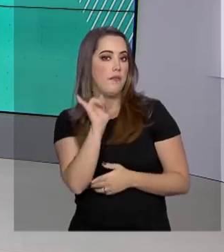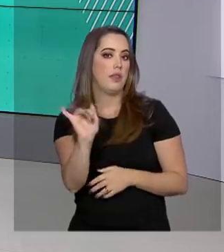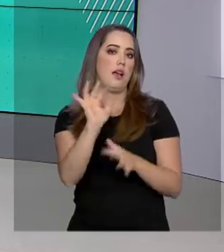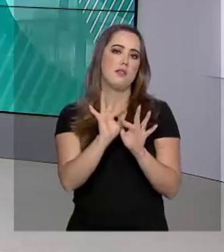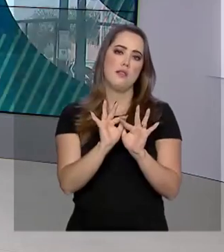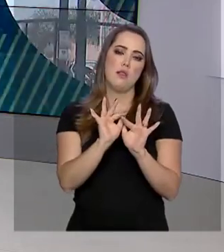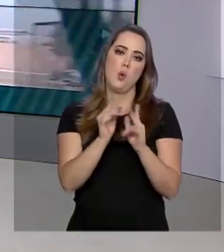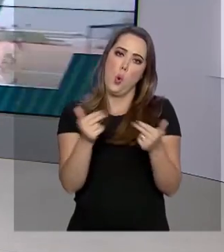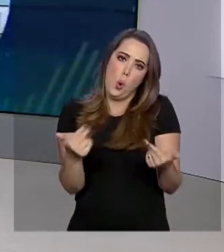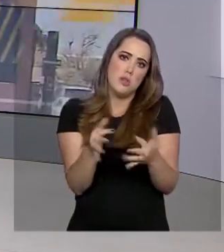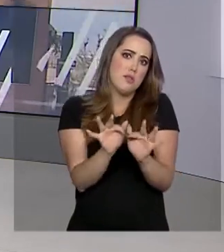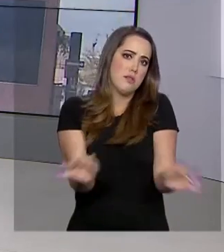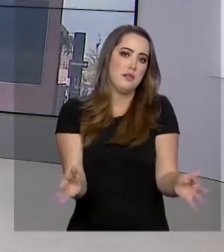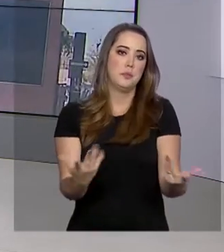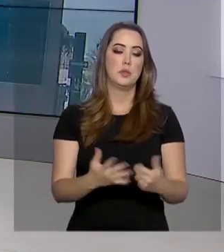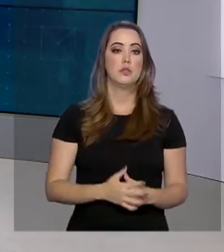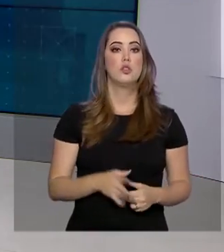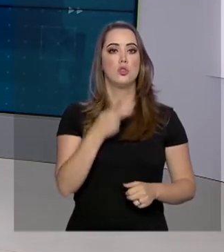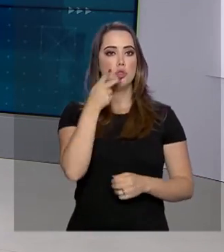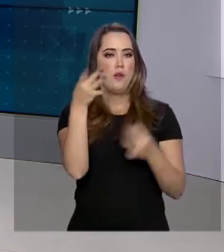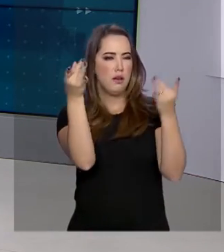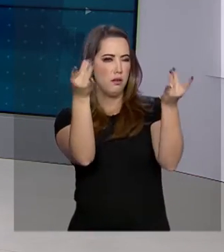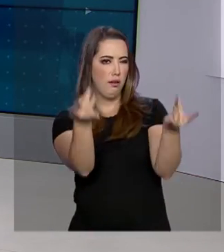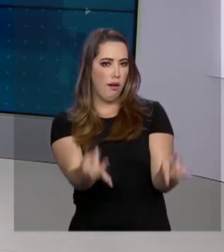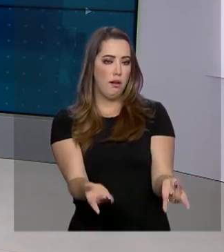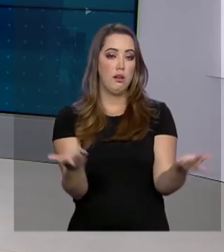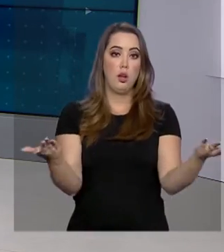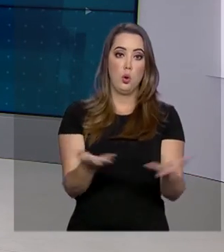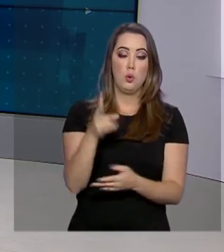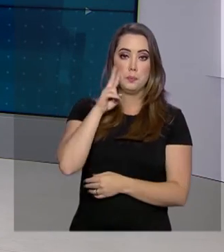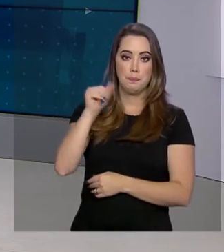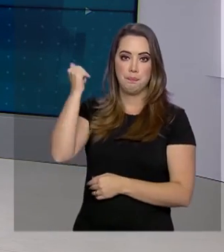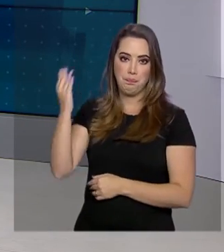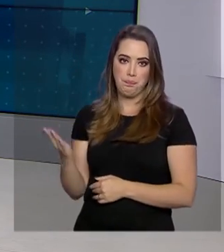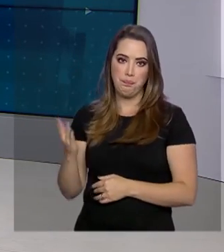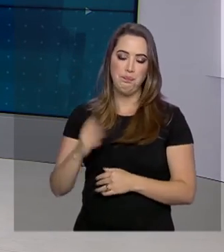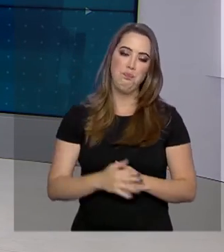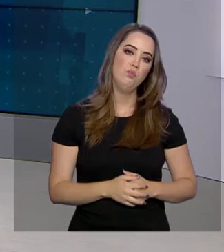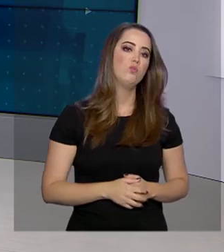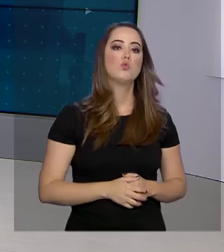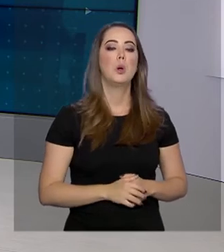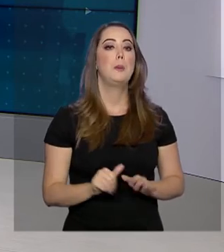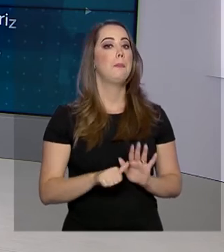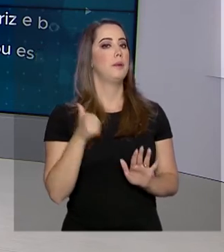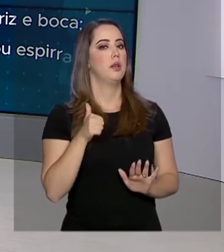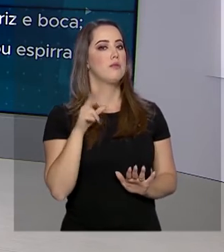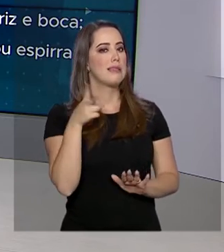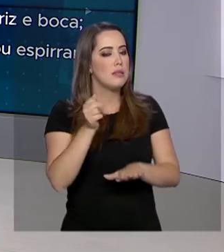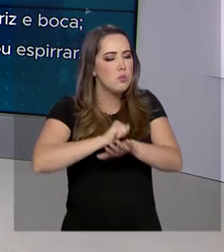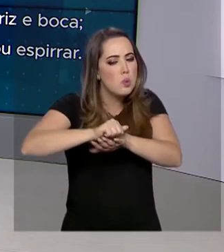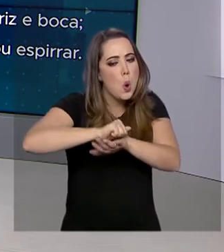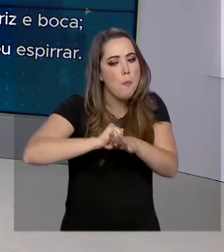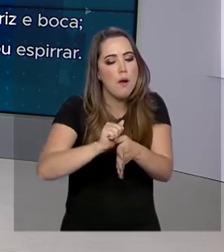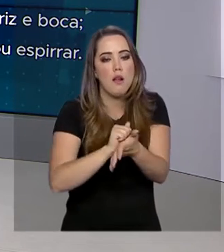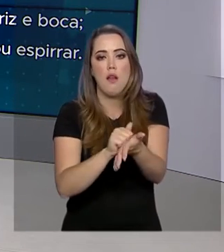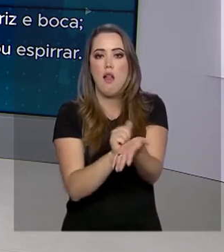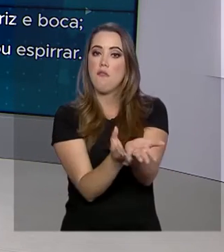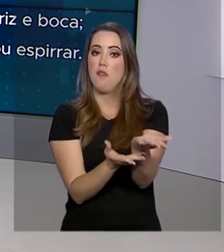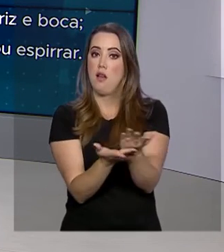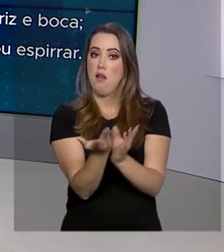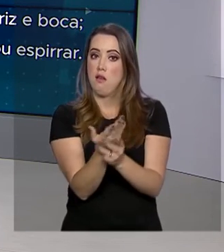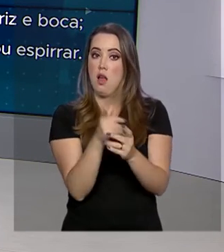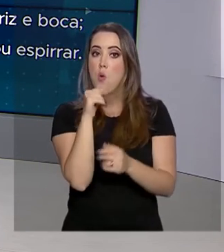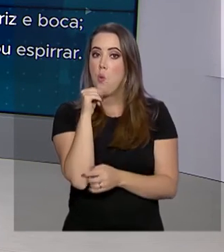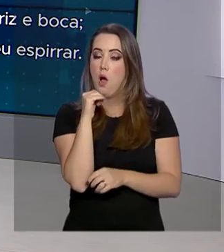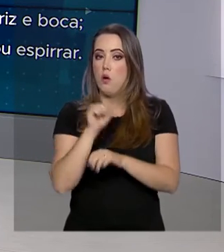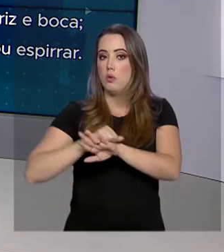simples. A gente reforça essas medidas para você aqui na tela. Dá só uma olhada. Primeira coisa, lavar frequentemente as mãos com